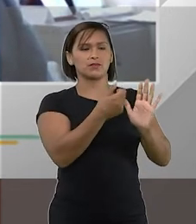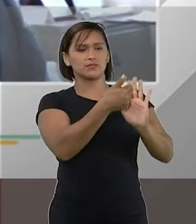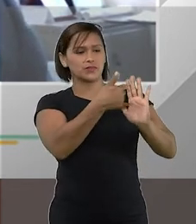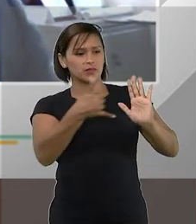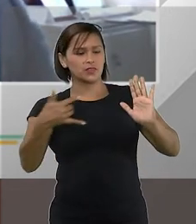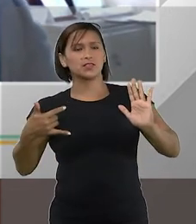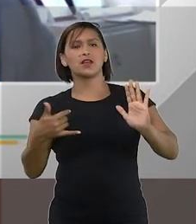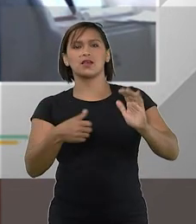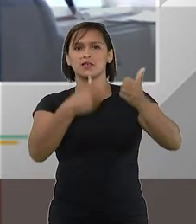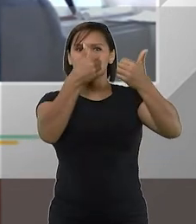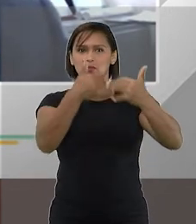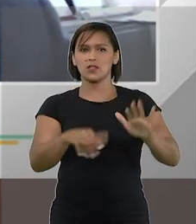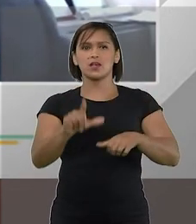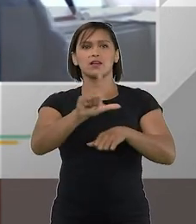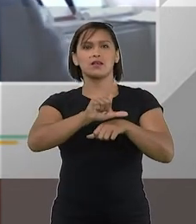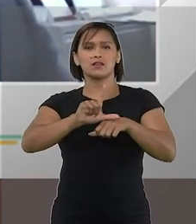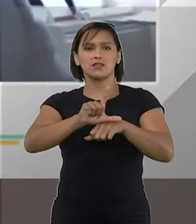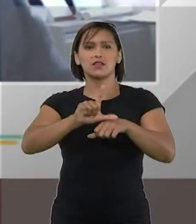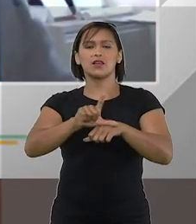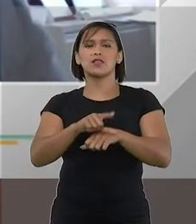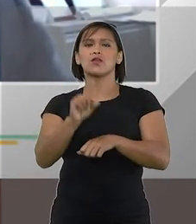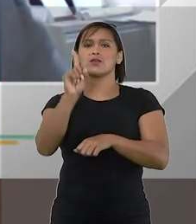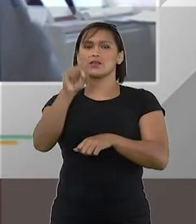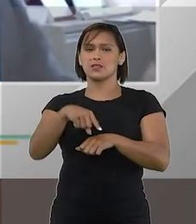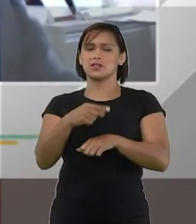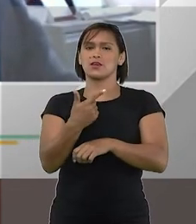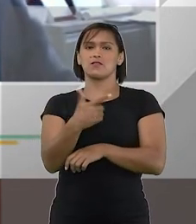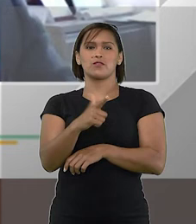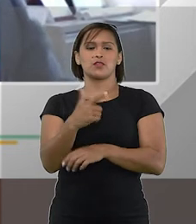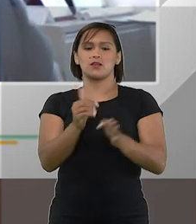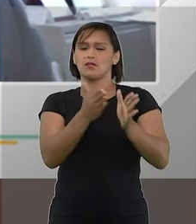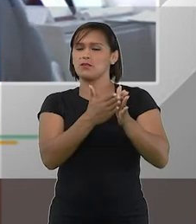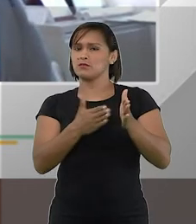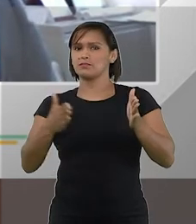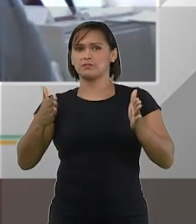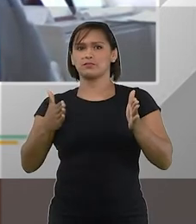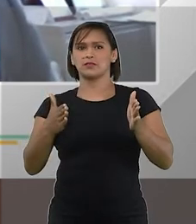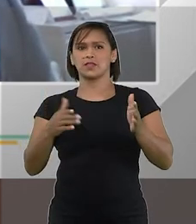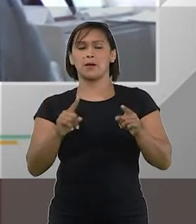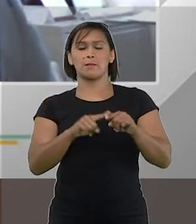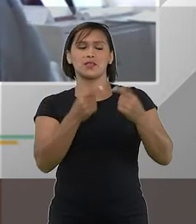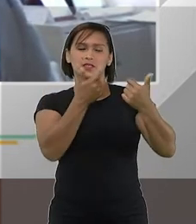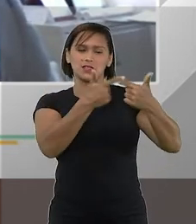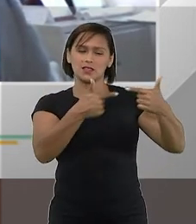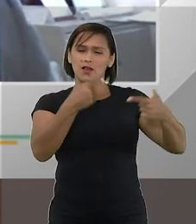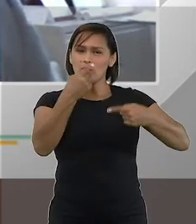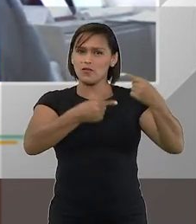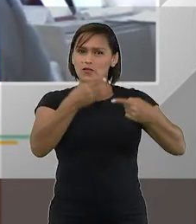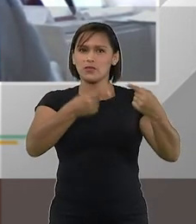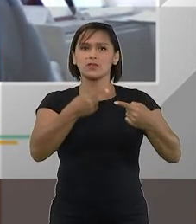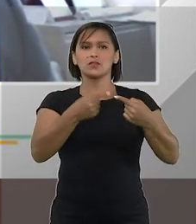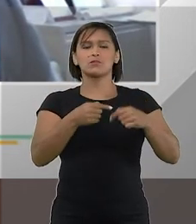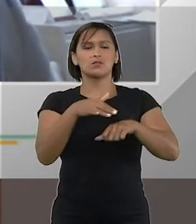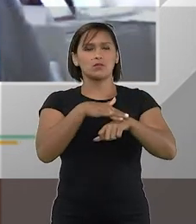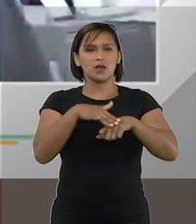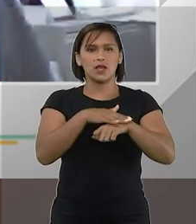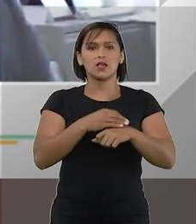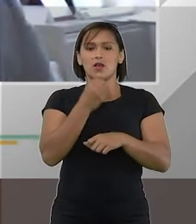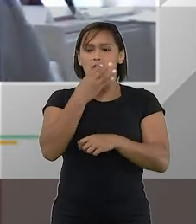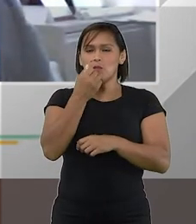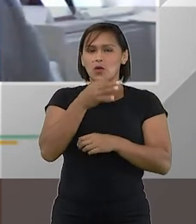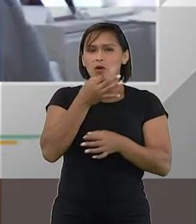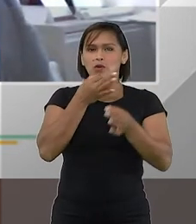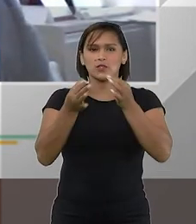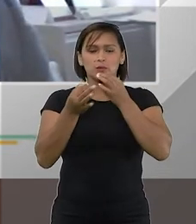sustentam que a intenção do legislador foi essa foi não ampliar mas esse é um grande debate existem